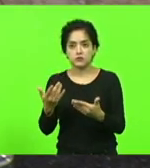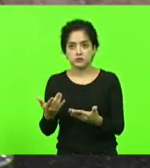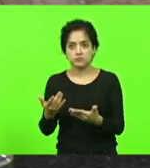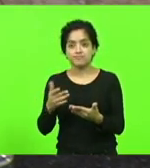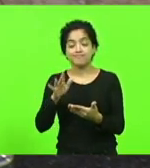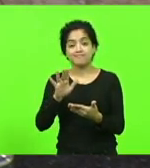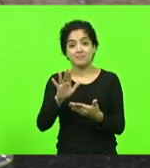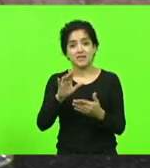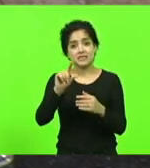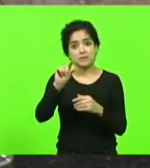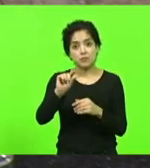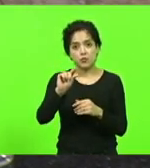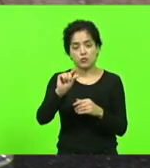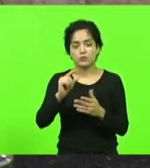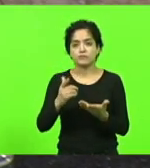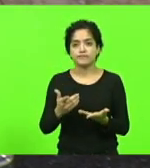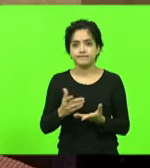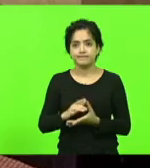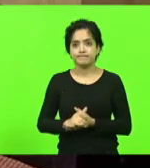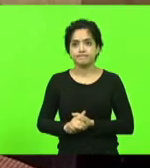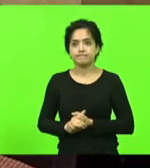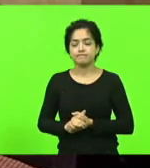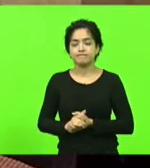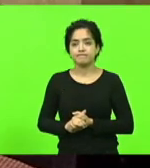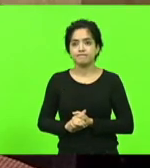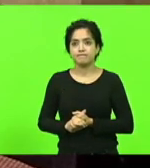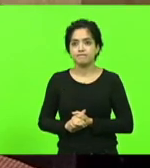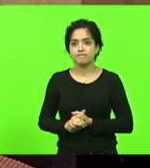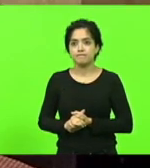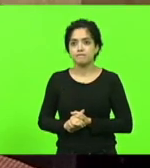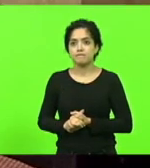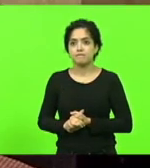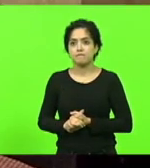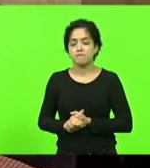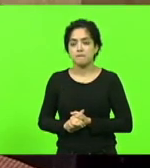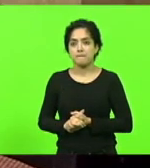dela é mínimo obrigado presidente a palavra deputado Marcio Sopel